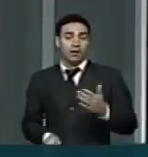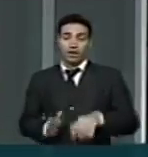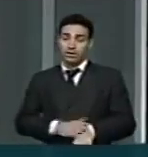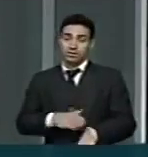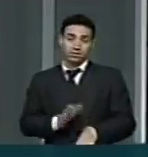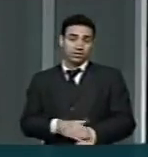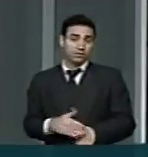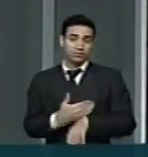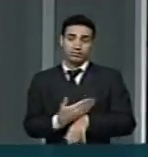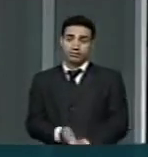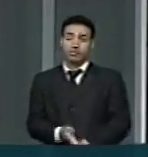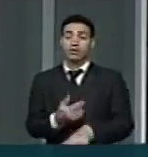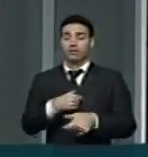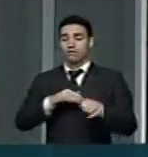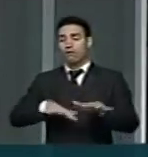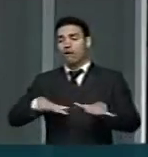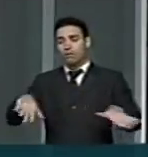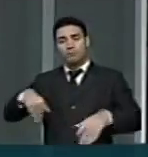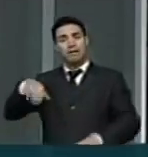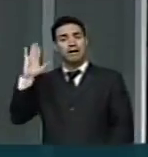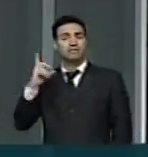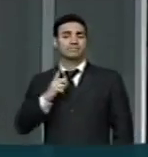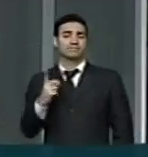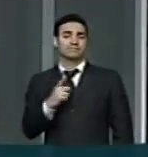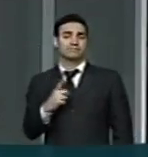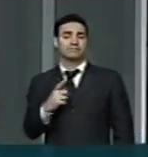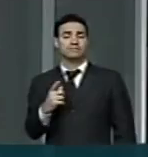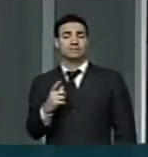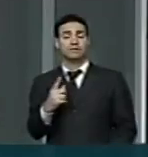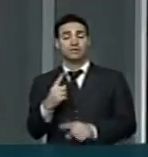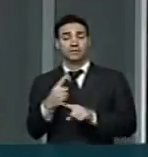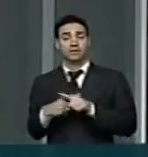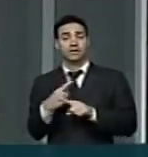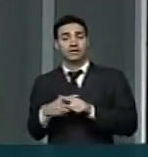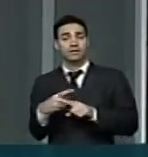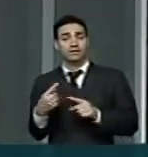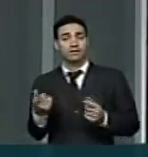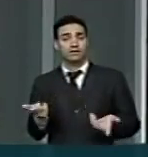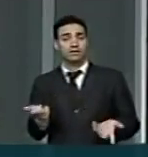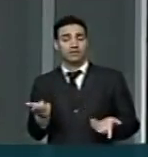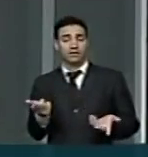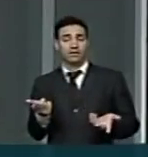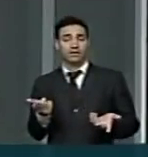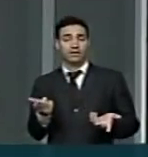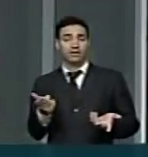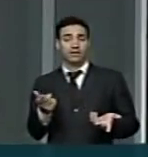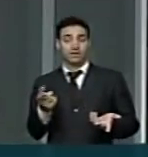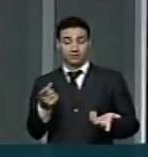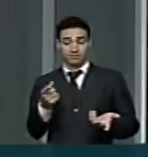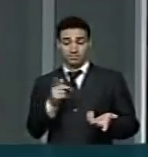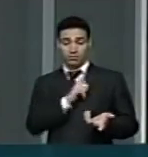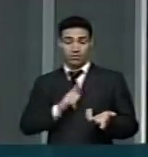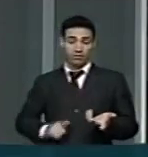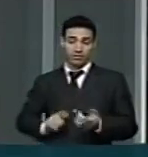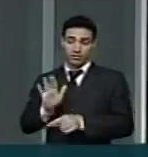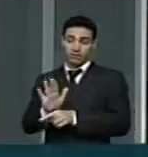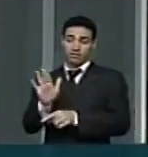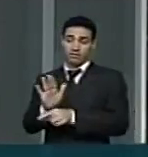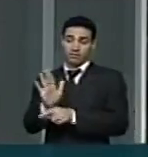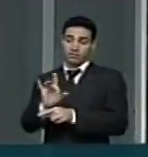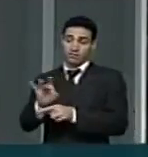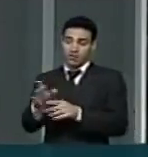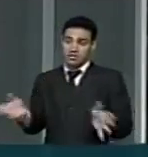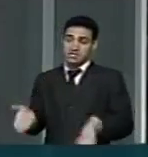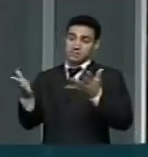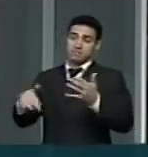muito e, em função desse privilégio ao transporte privado. Mas, não só